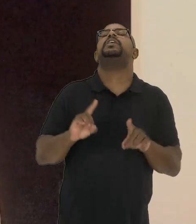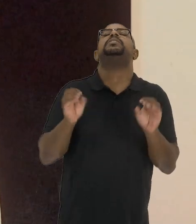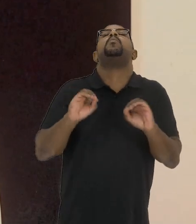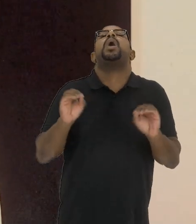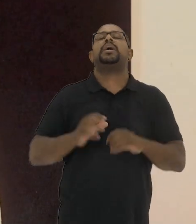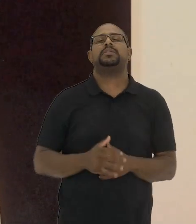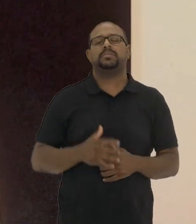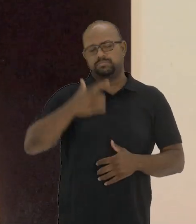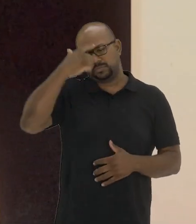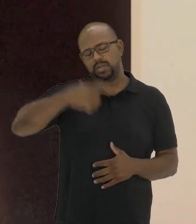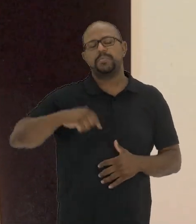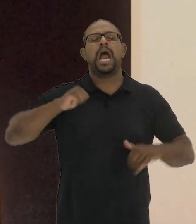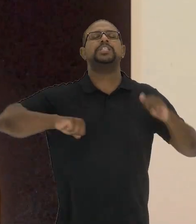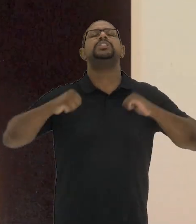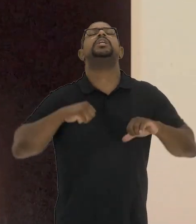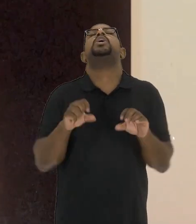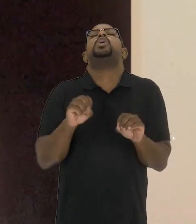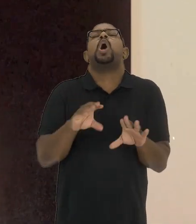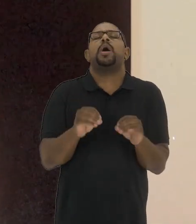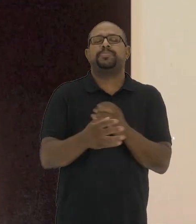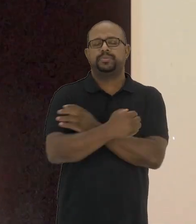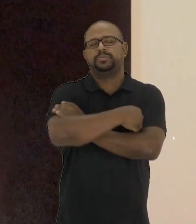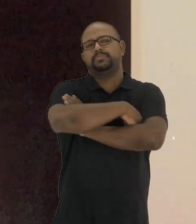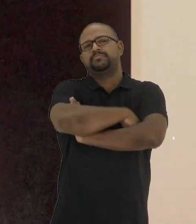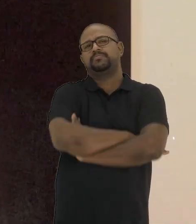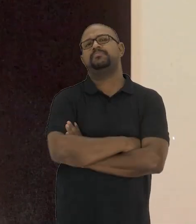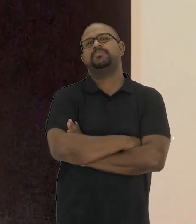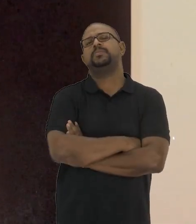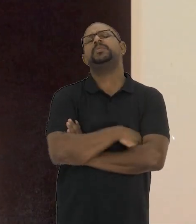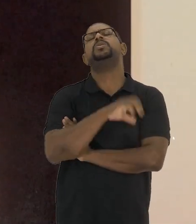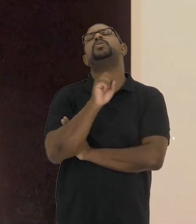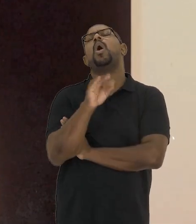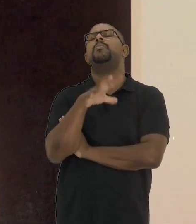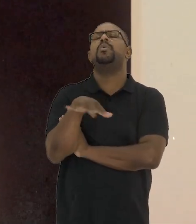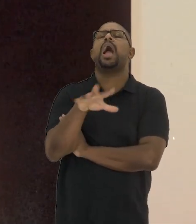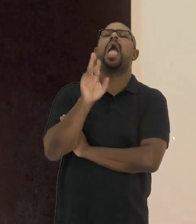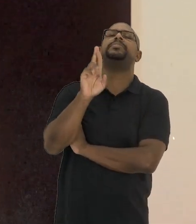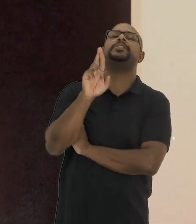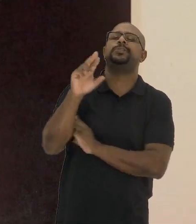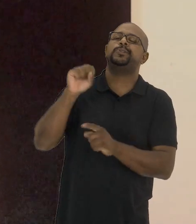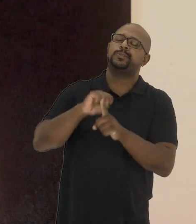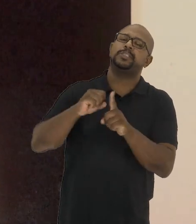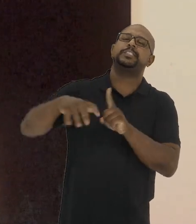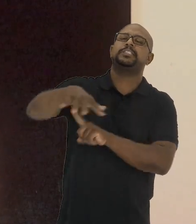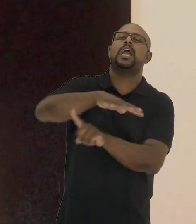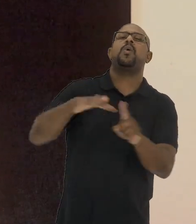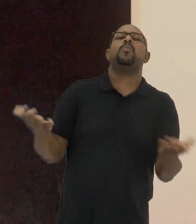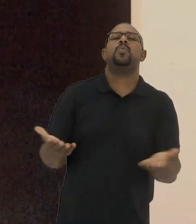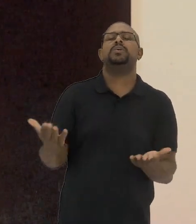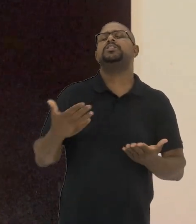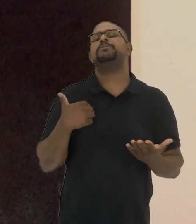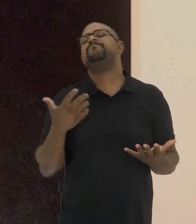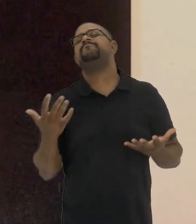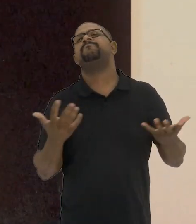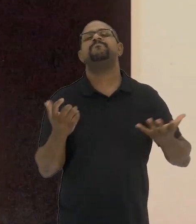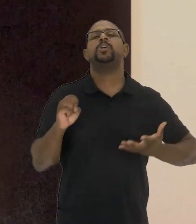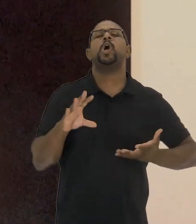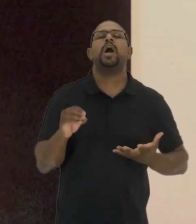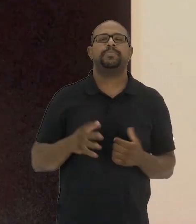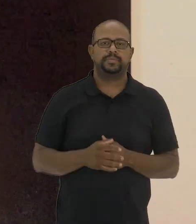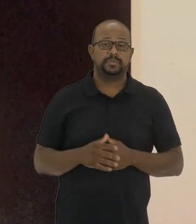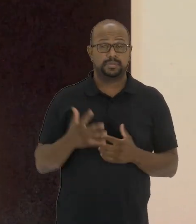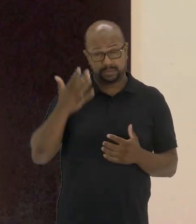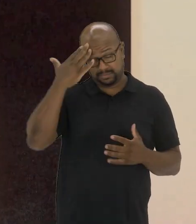não tivesse tido essa experiência, que artista seria eu hoje? Que representação social eu poderia ter me tornado